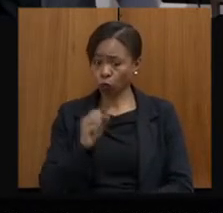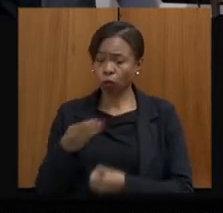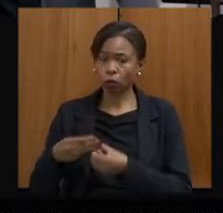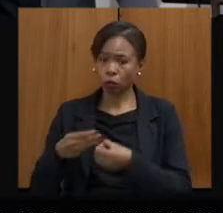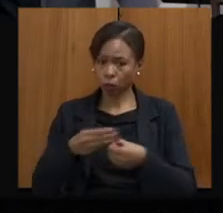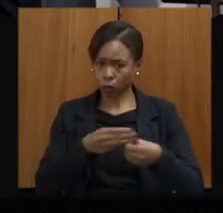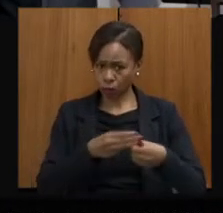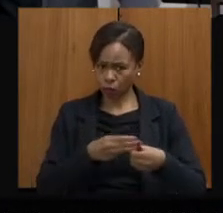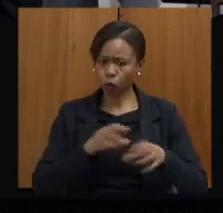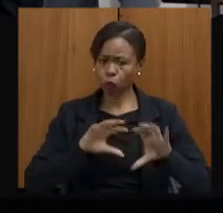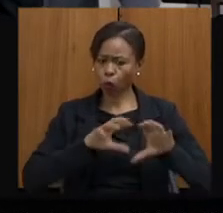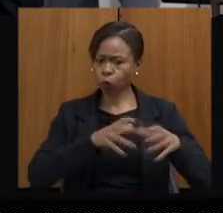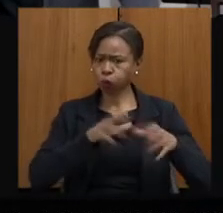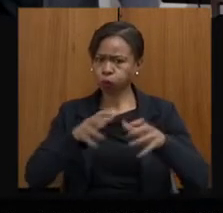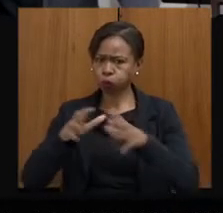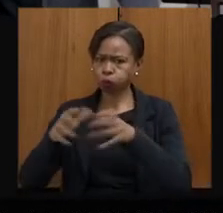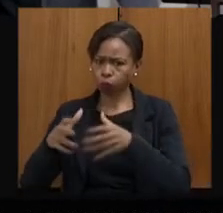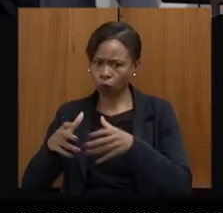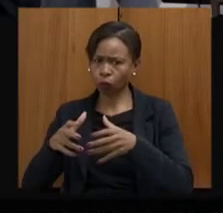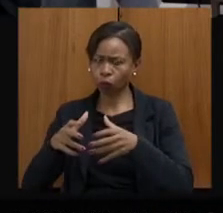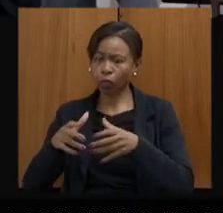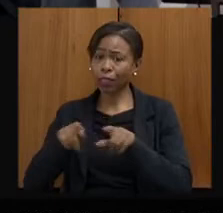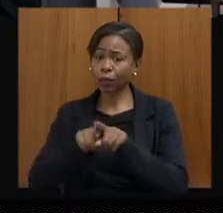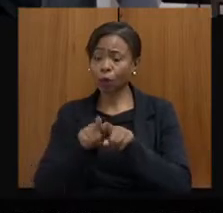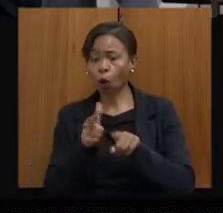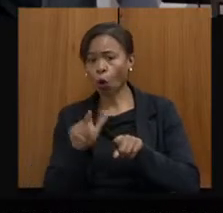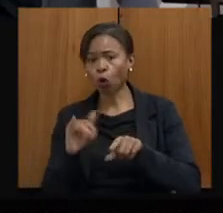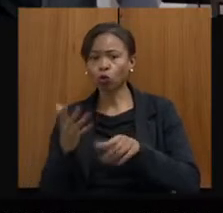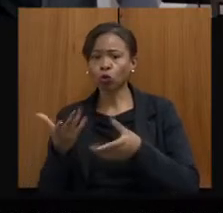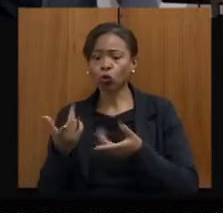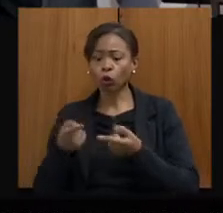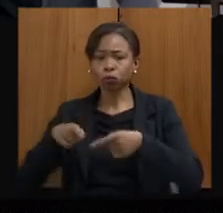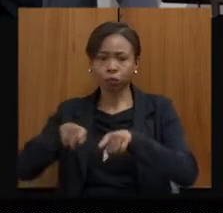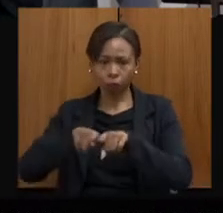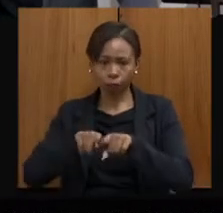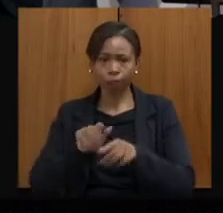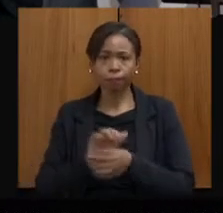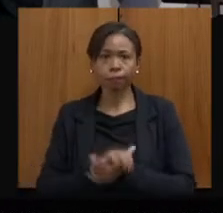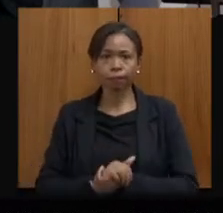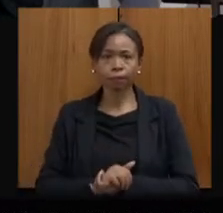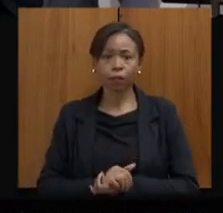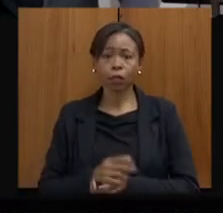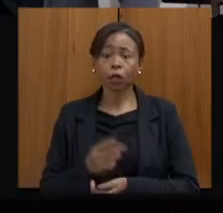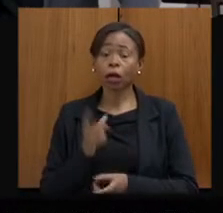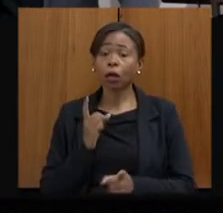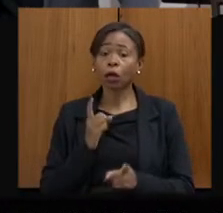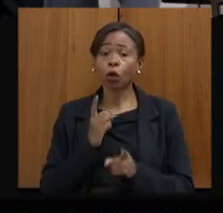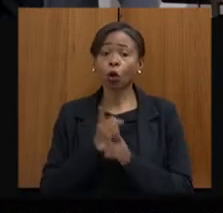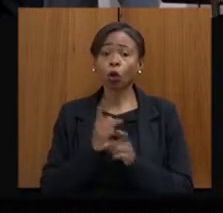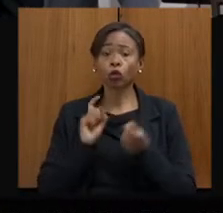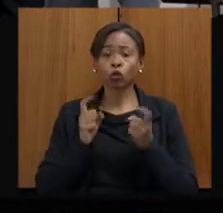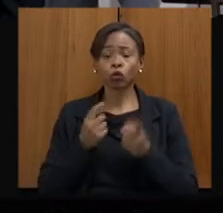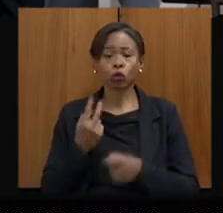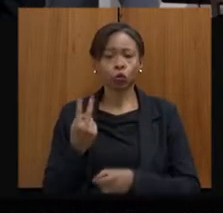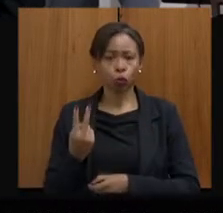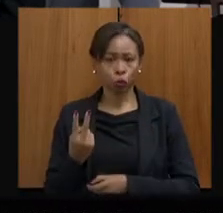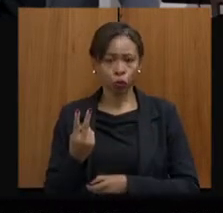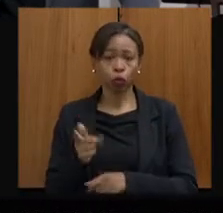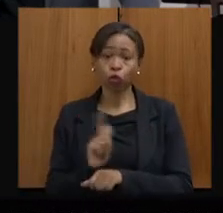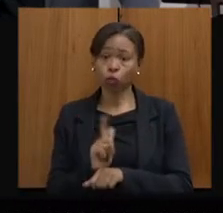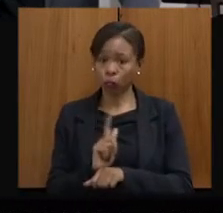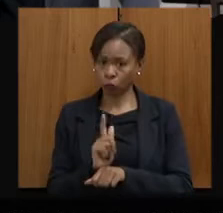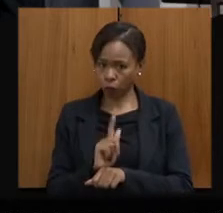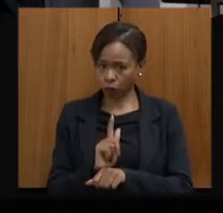os seus departamentos e as suas vinculadas. Pode passar? Dois encontros da rede de gestores municipais. Nós